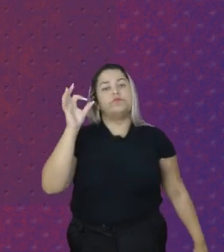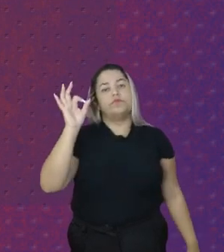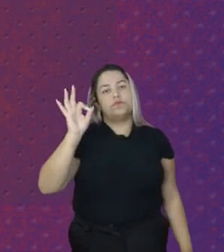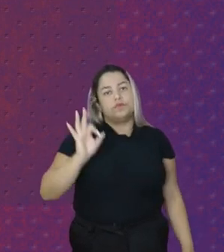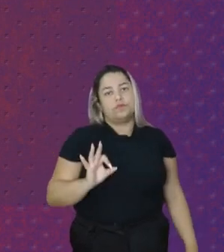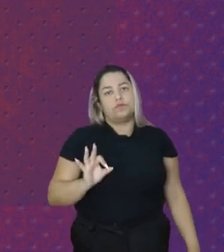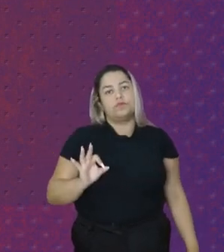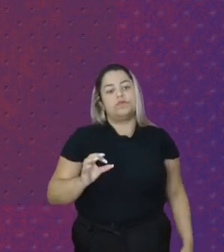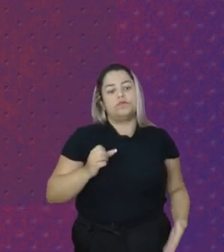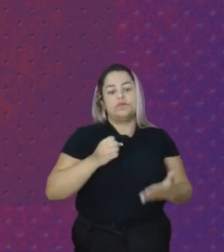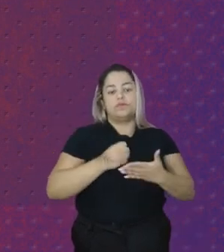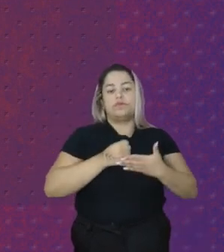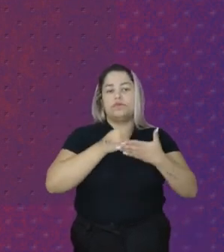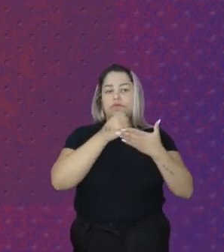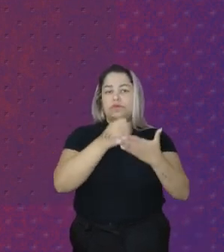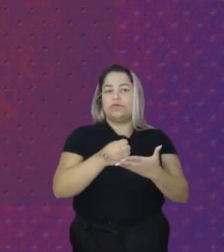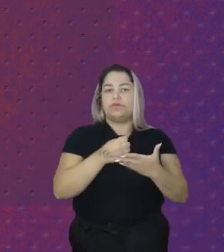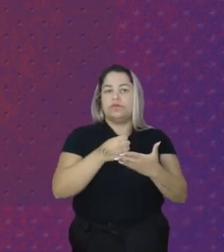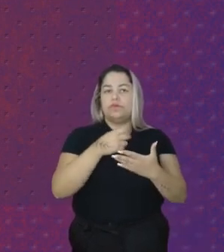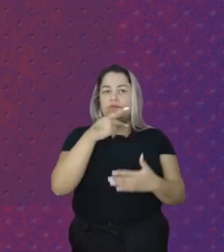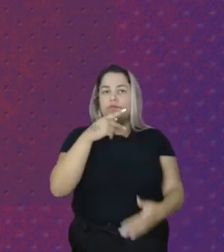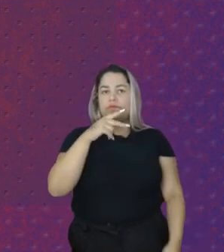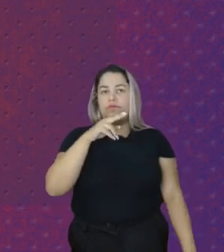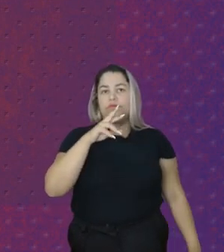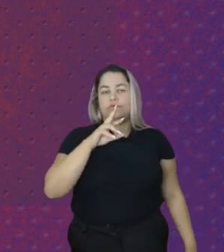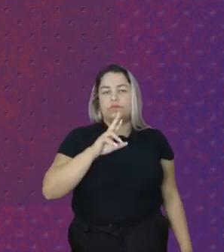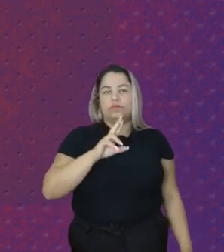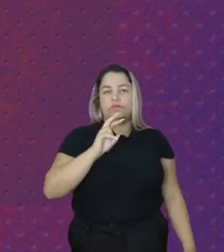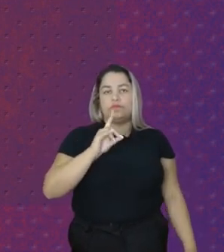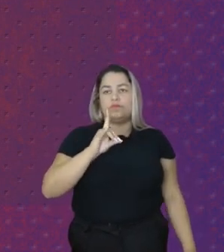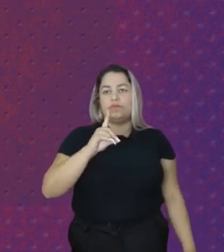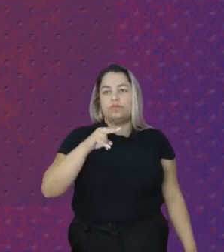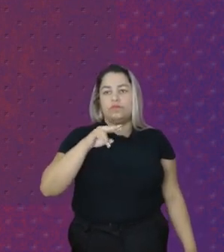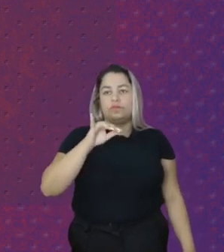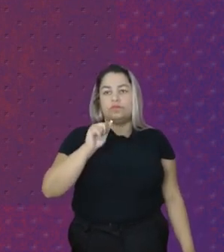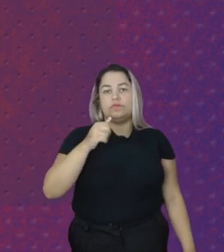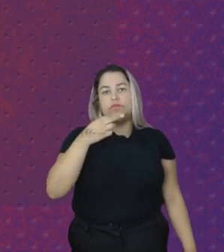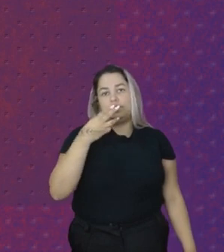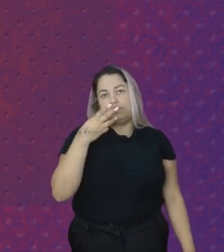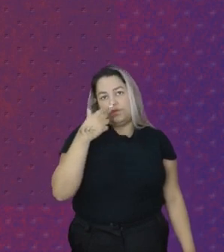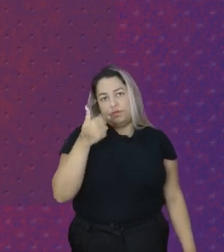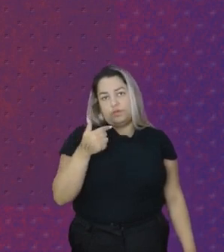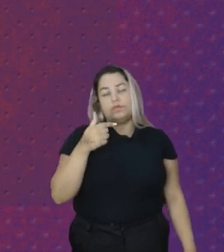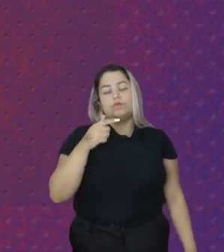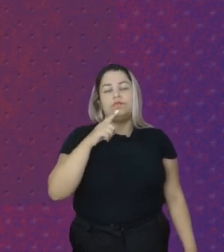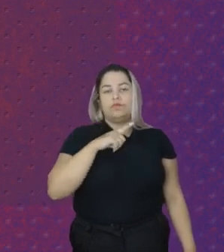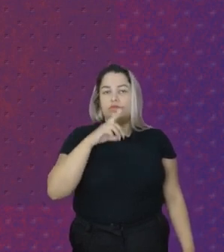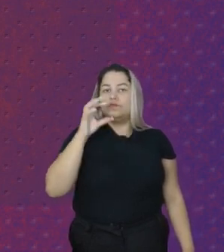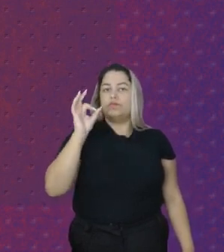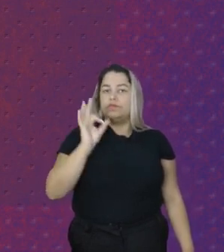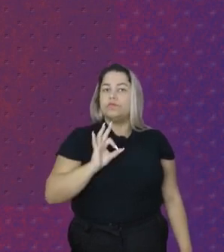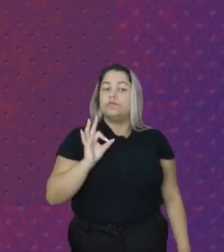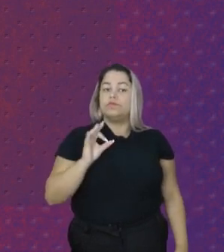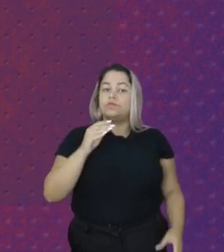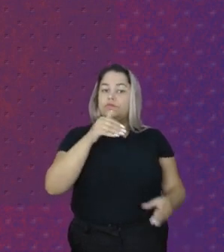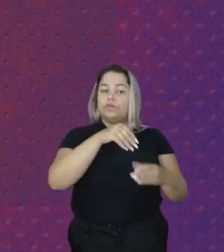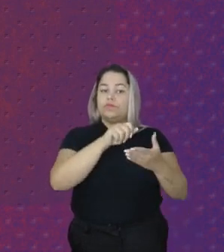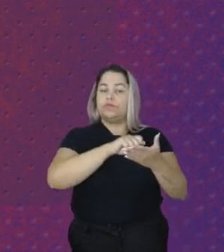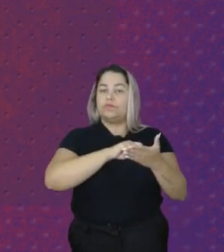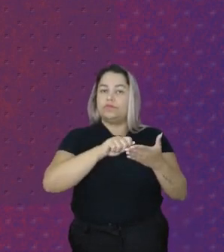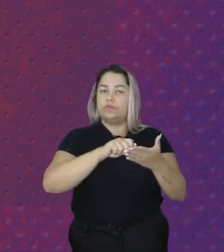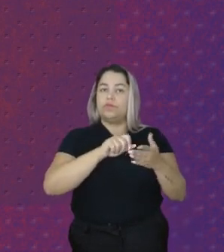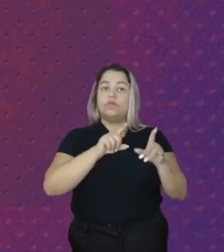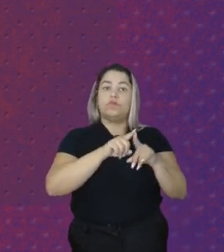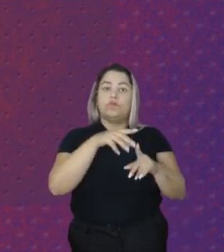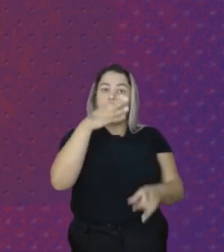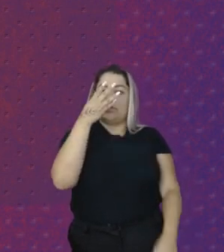Contribuem Para a Previdência Social 32% Possui Carteira De trabalho Assinada E